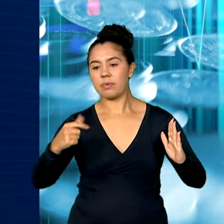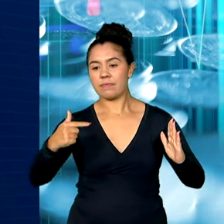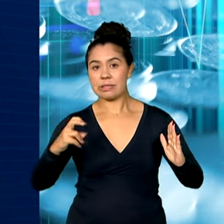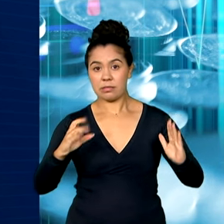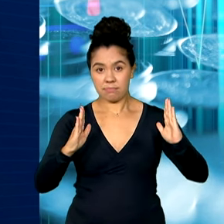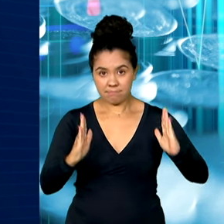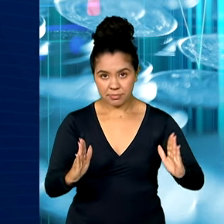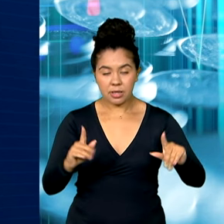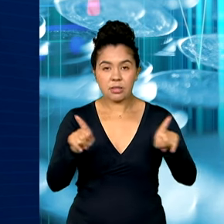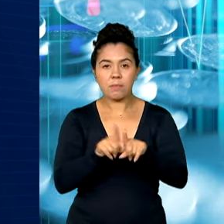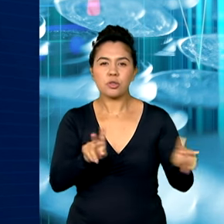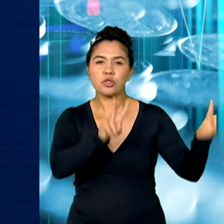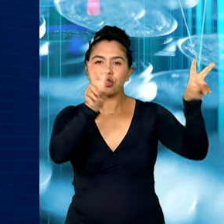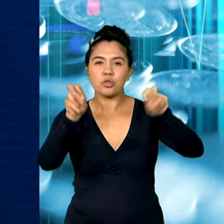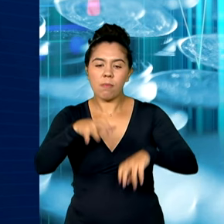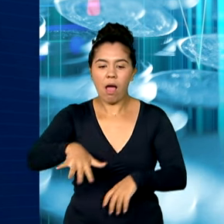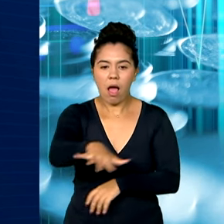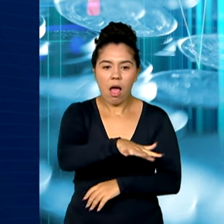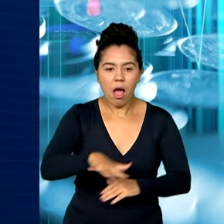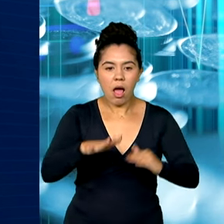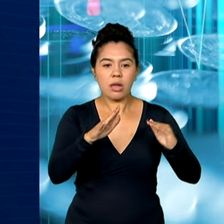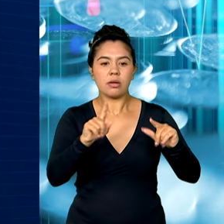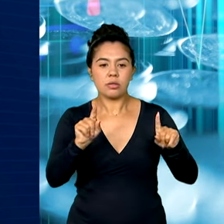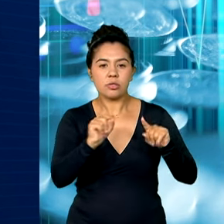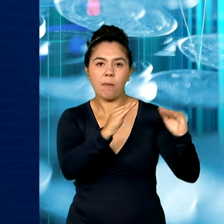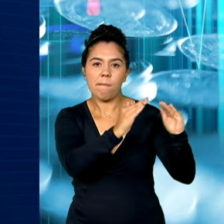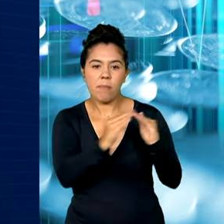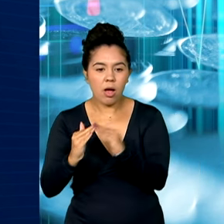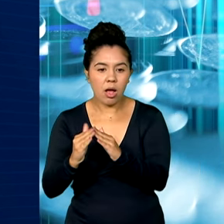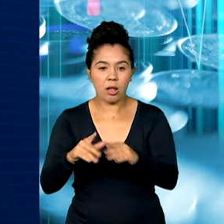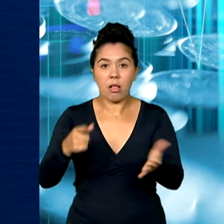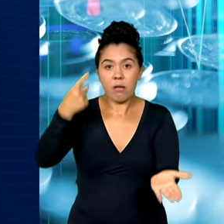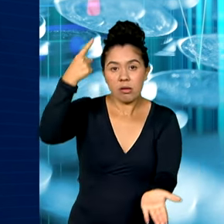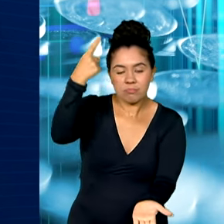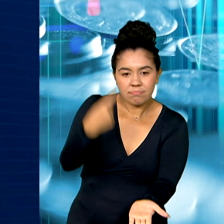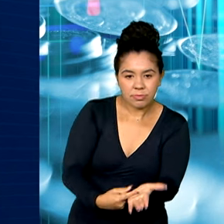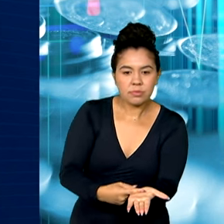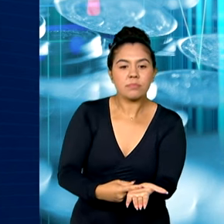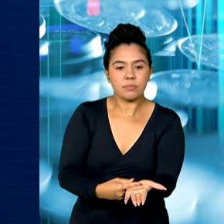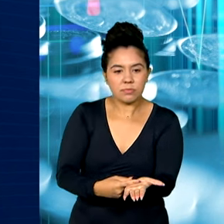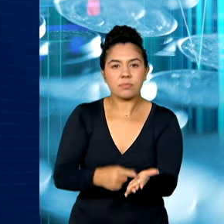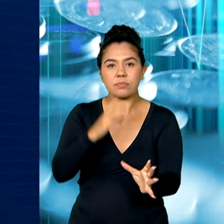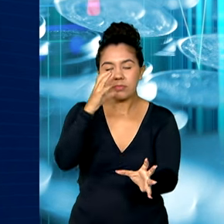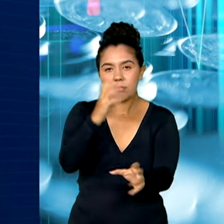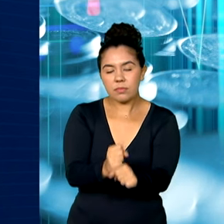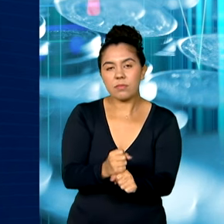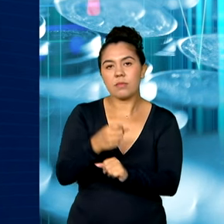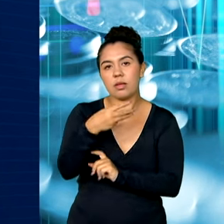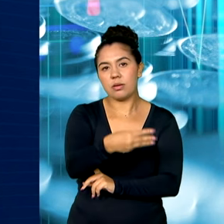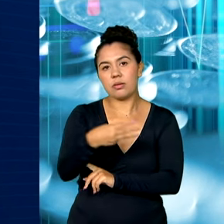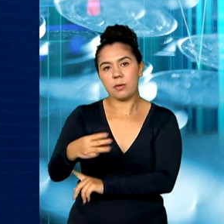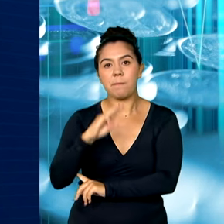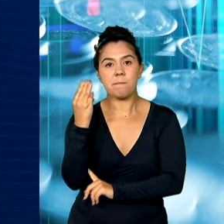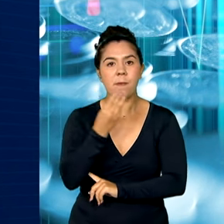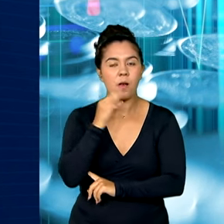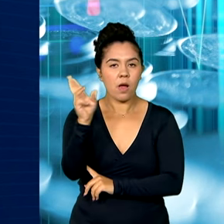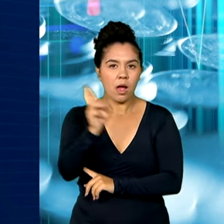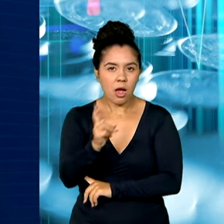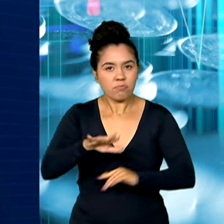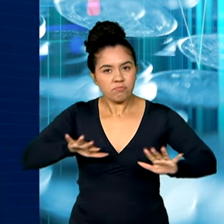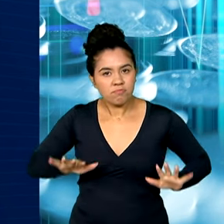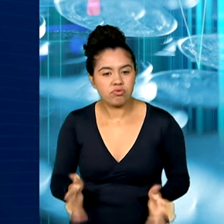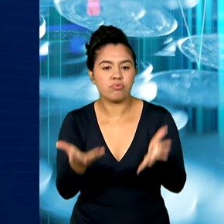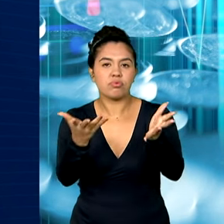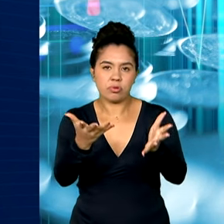ramo de imóveis, um convênio da Apex Brasil vai investir mais de 33 milhões de reais para fortalecer a